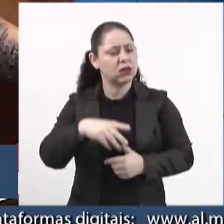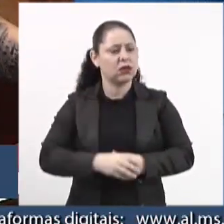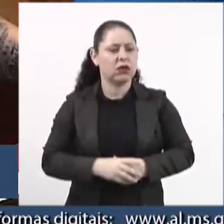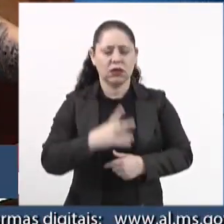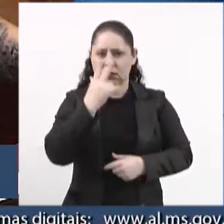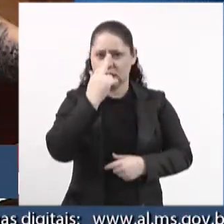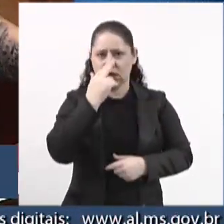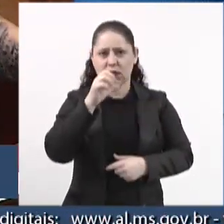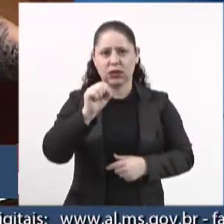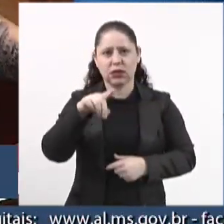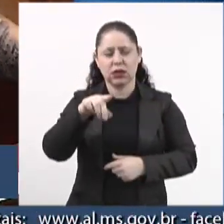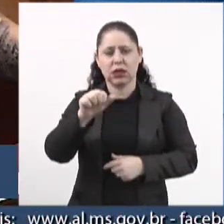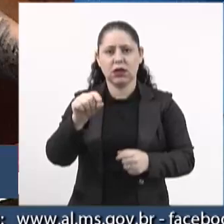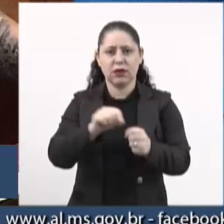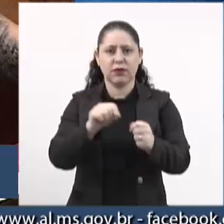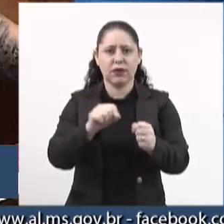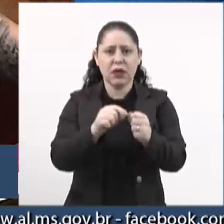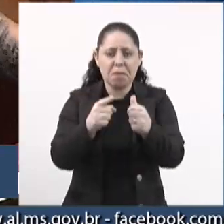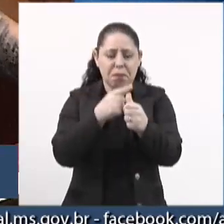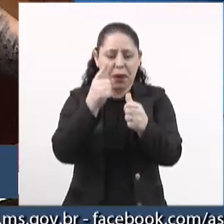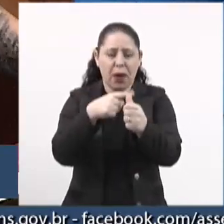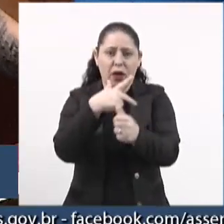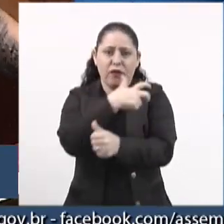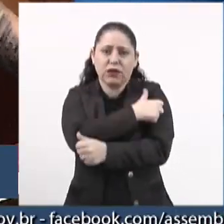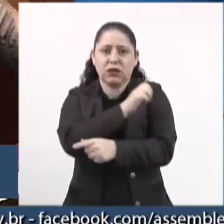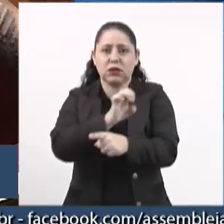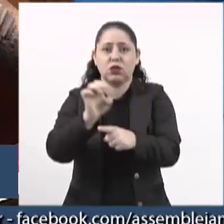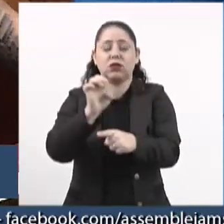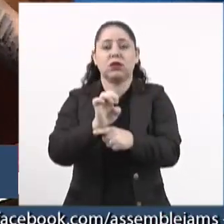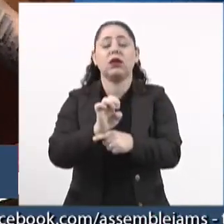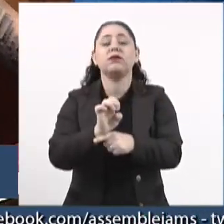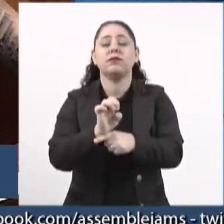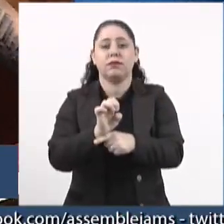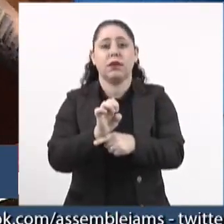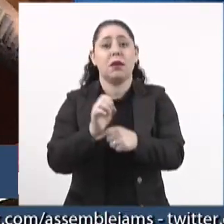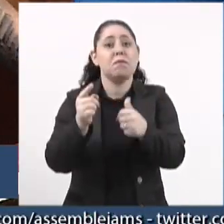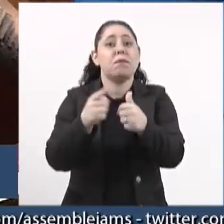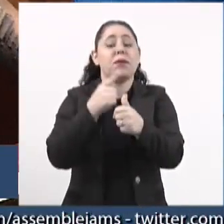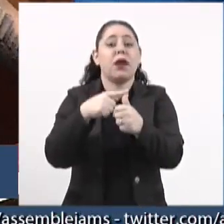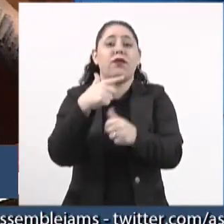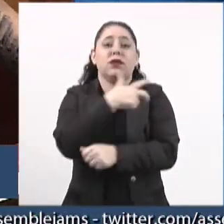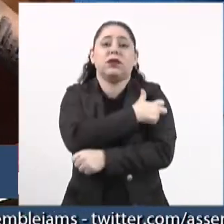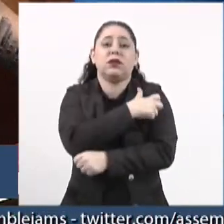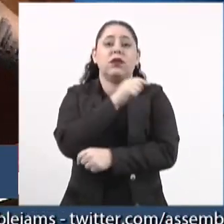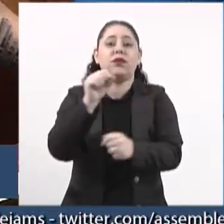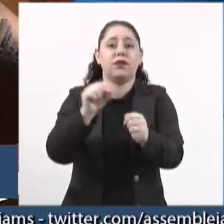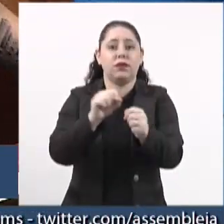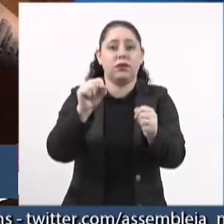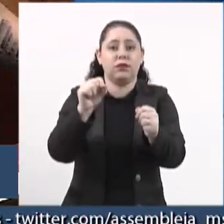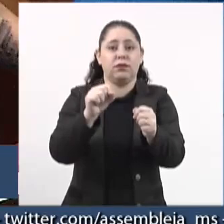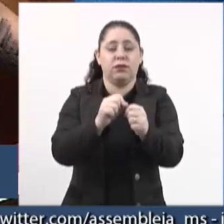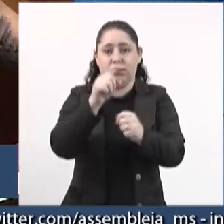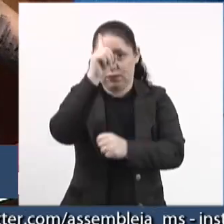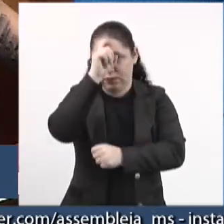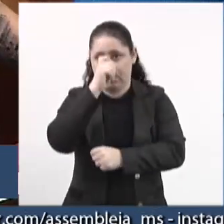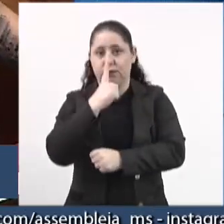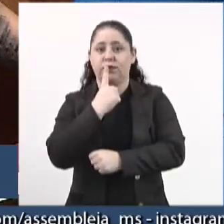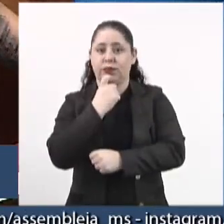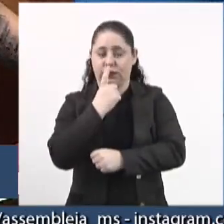Sandra deve ter sido que fez a primeira vacina do Estado. A primeira vacina do Estado foi feita no Hospital Regional,